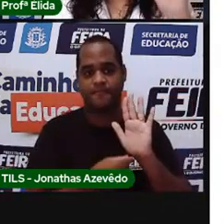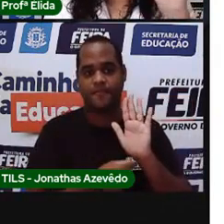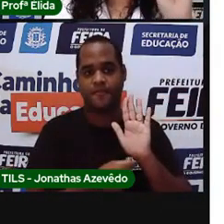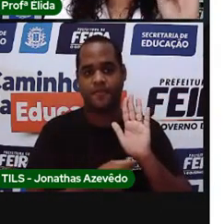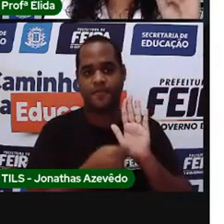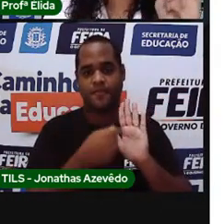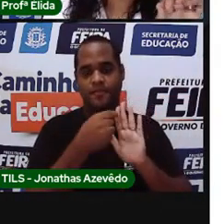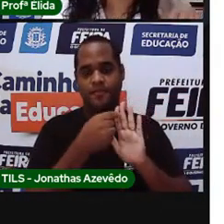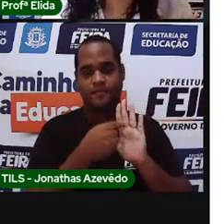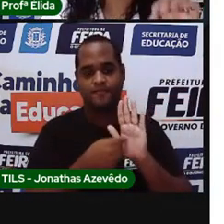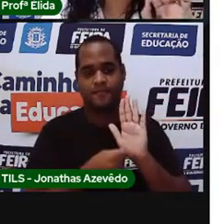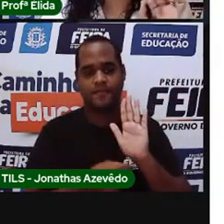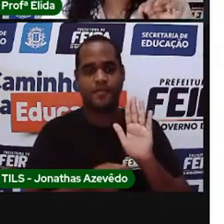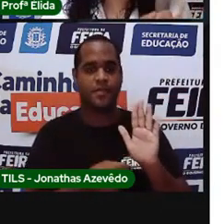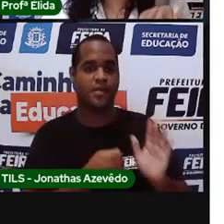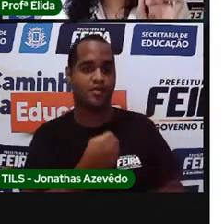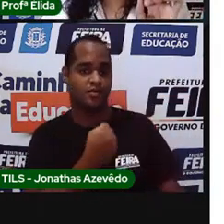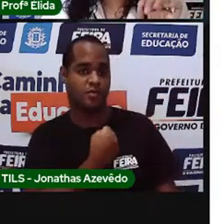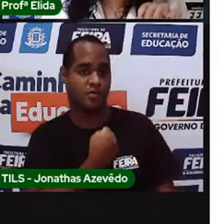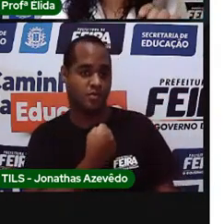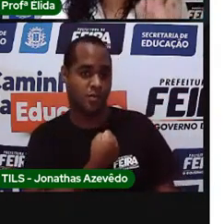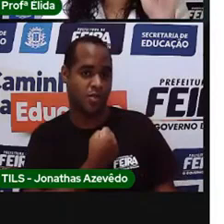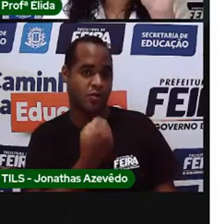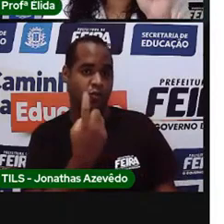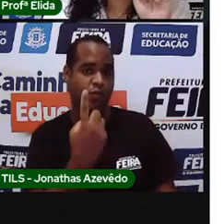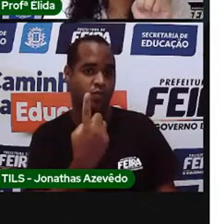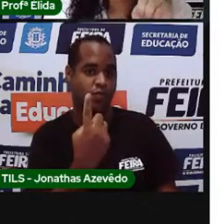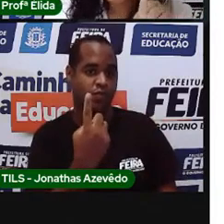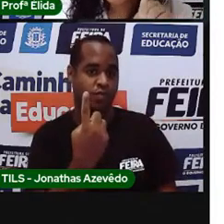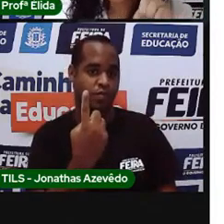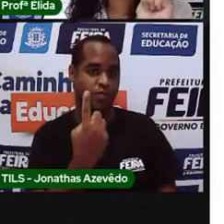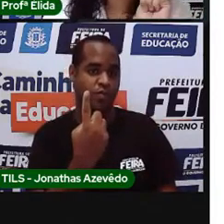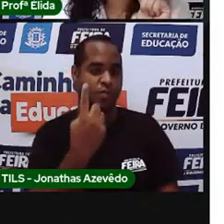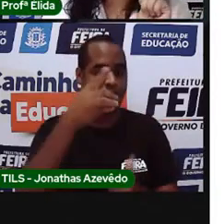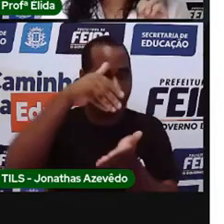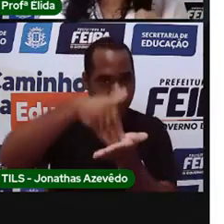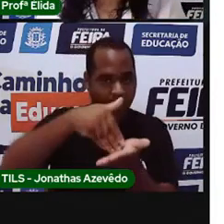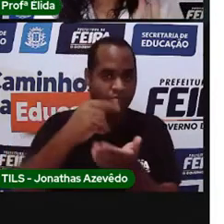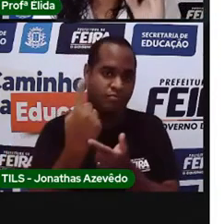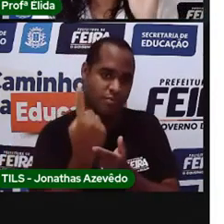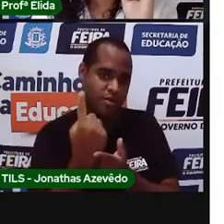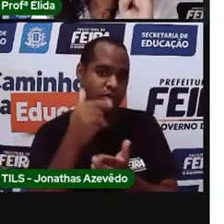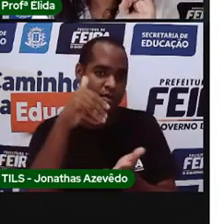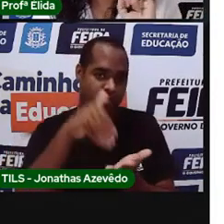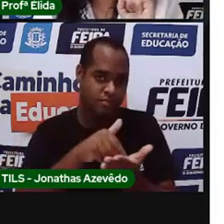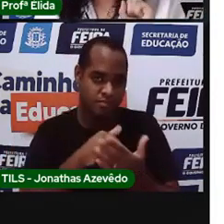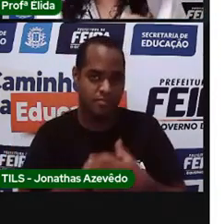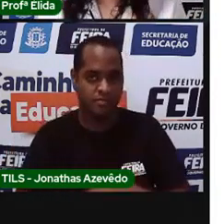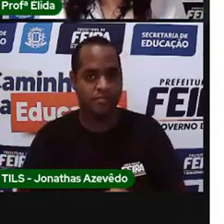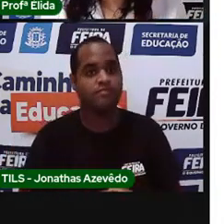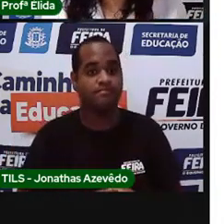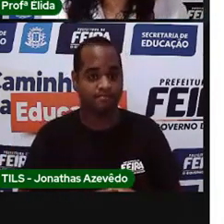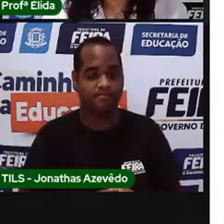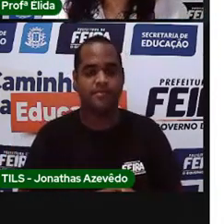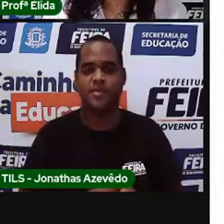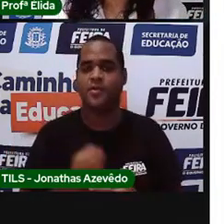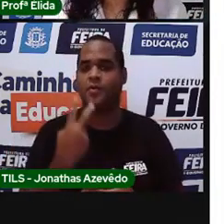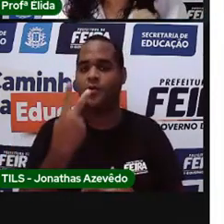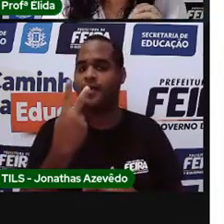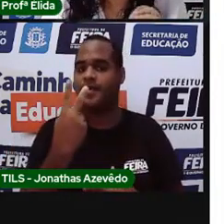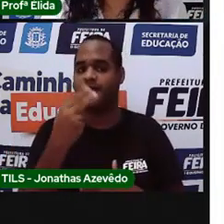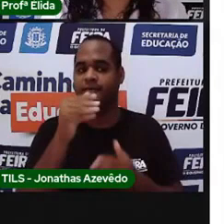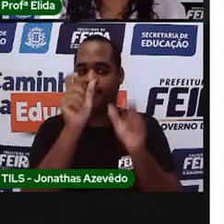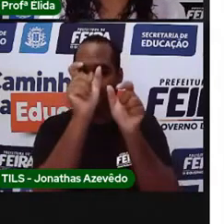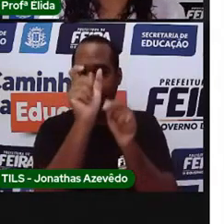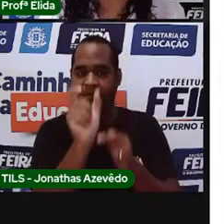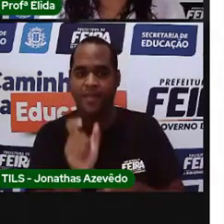Todos os números terminam com o número 1. Na coluna que tem o número 2,